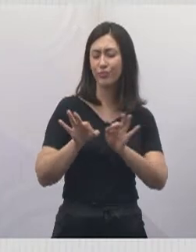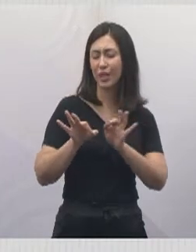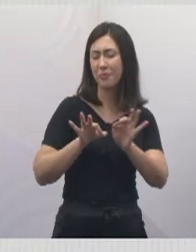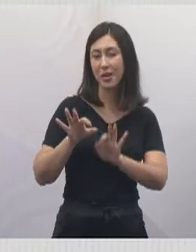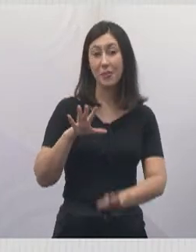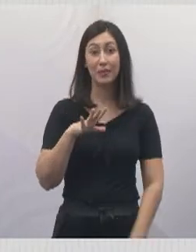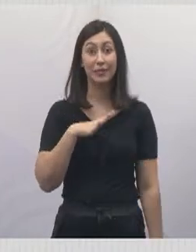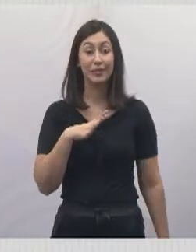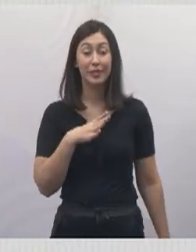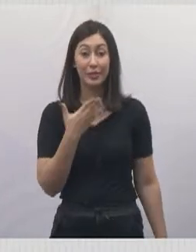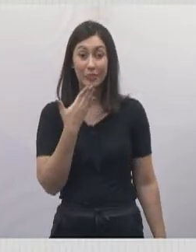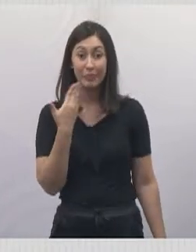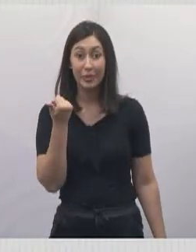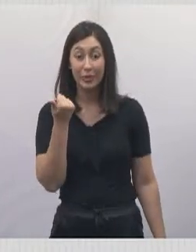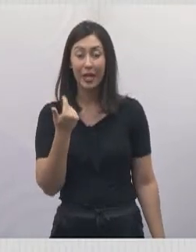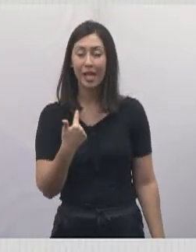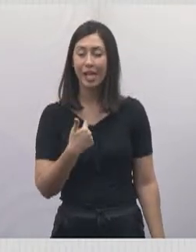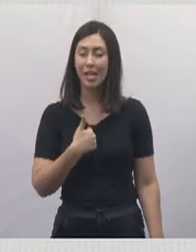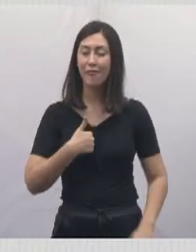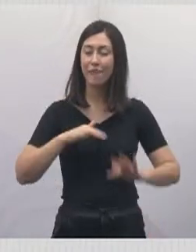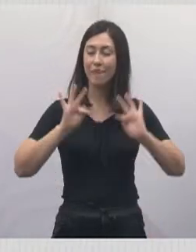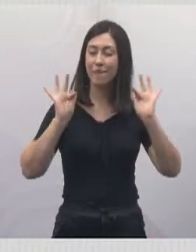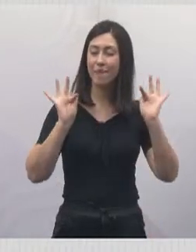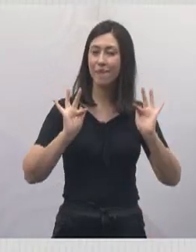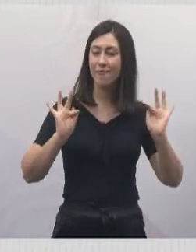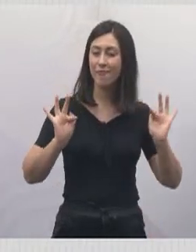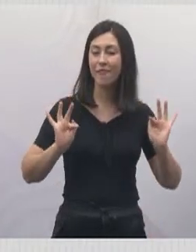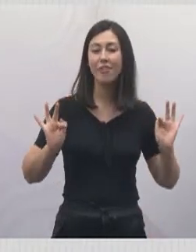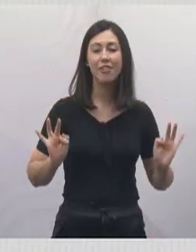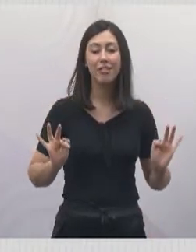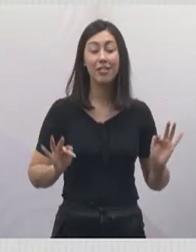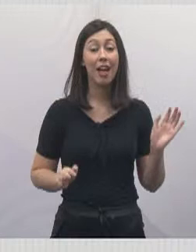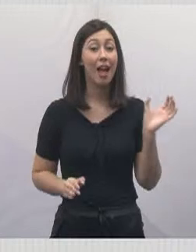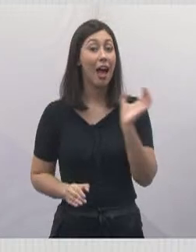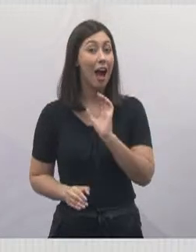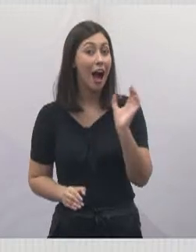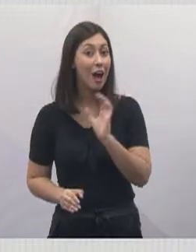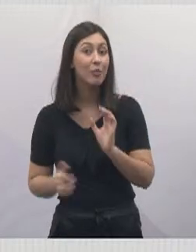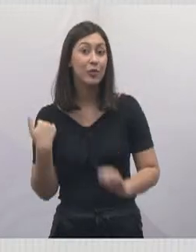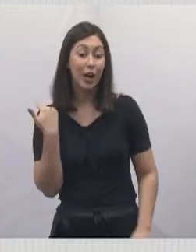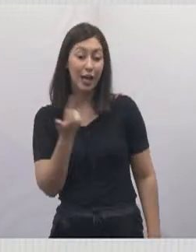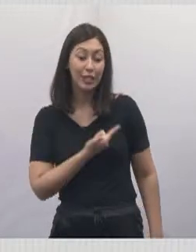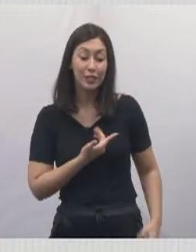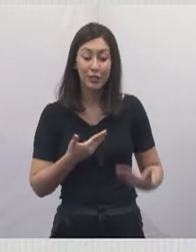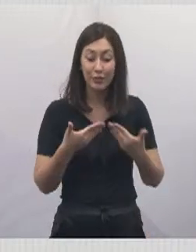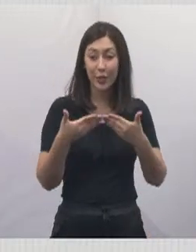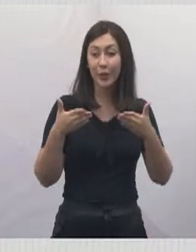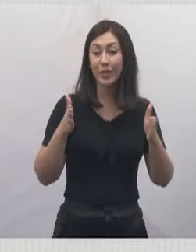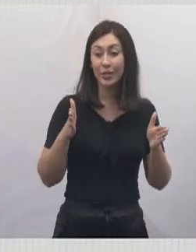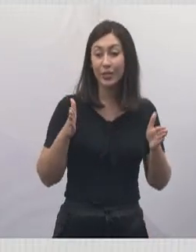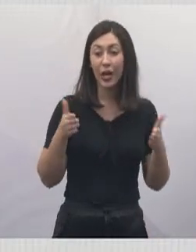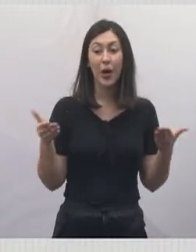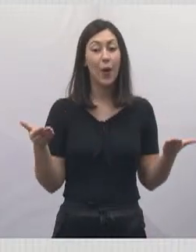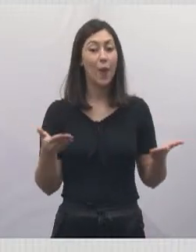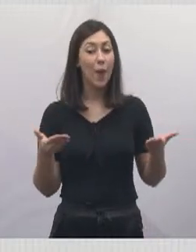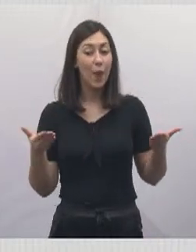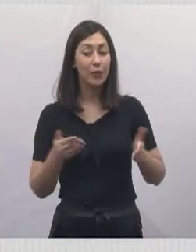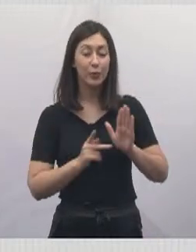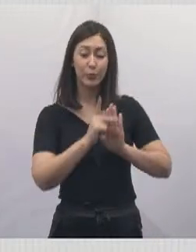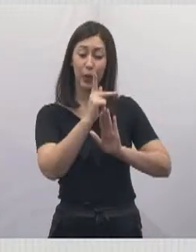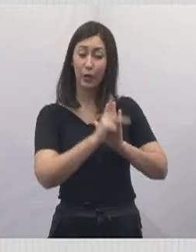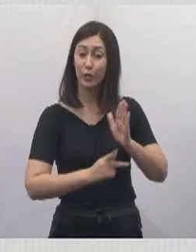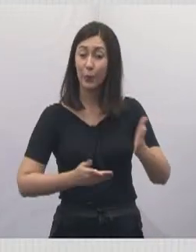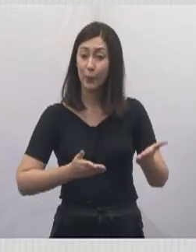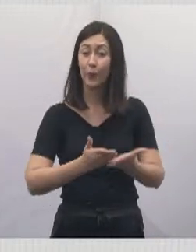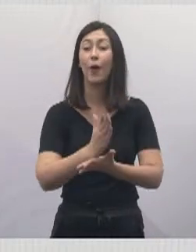Jacareí melhor. Então, fico muito feliz. Em breve estaremos lá inaugurando e hoje o projeto foi